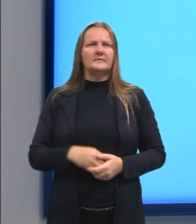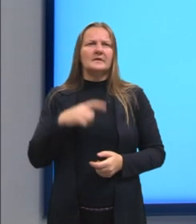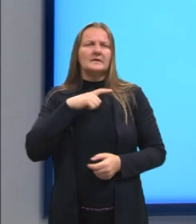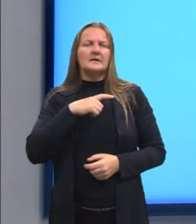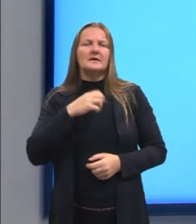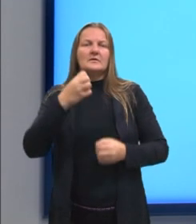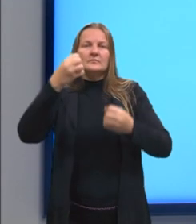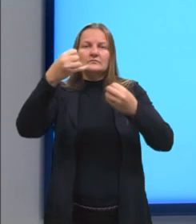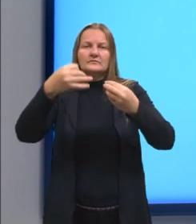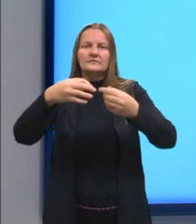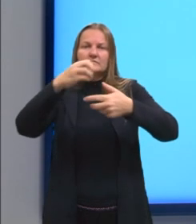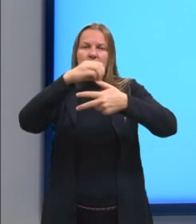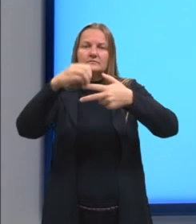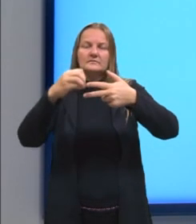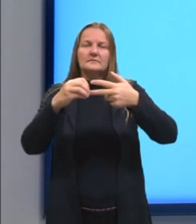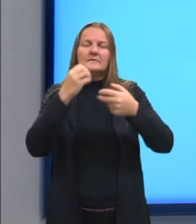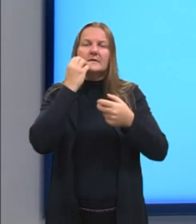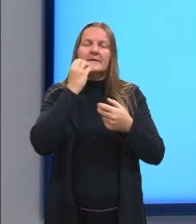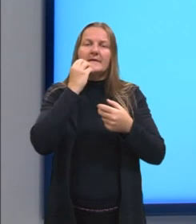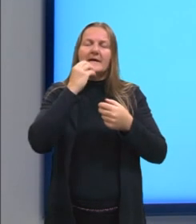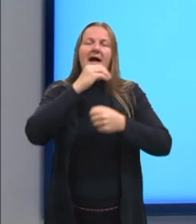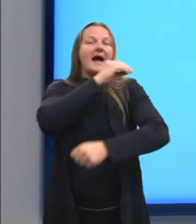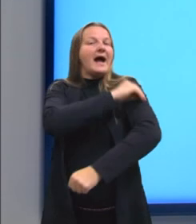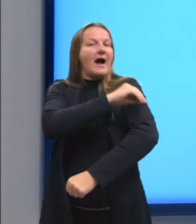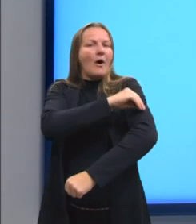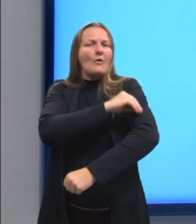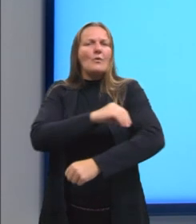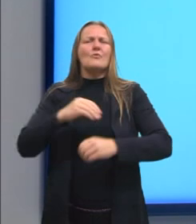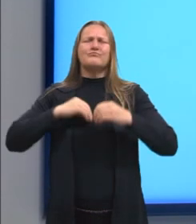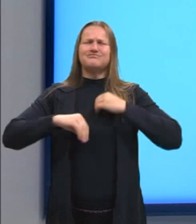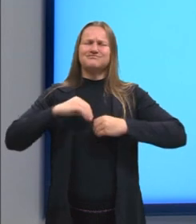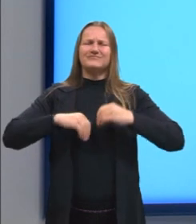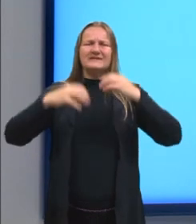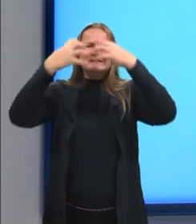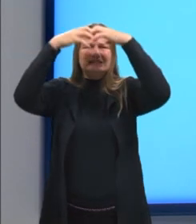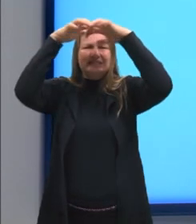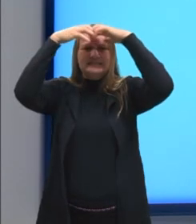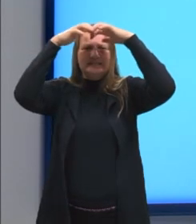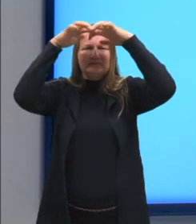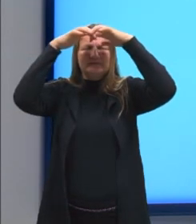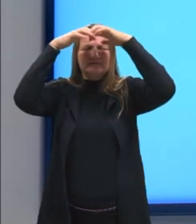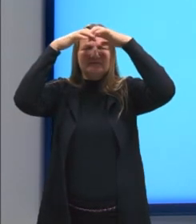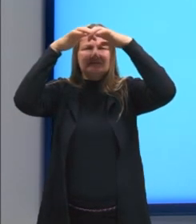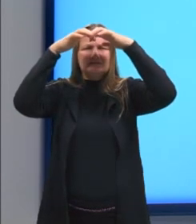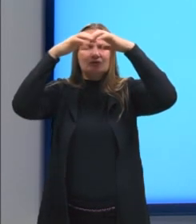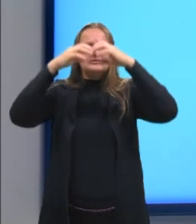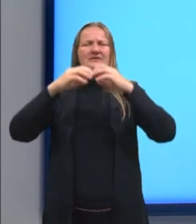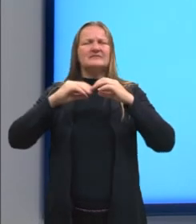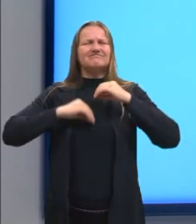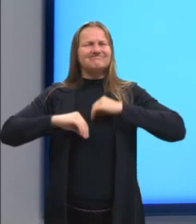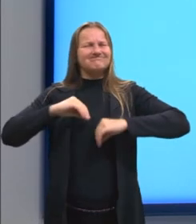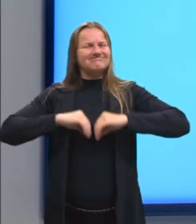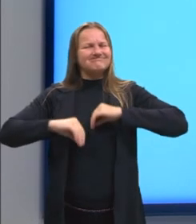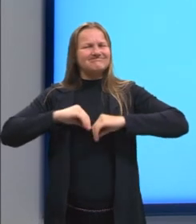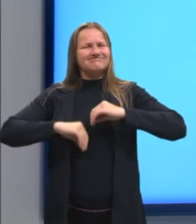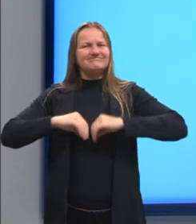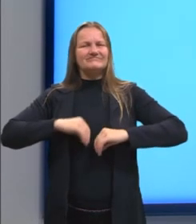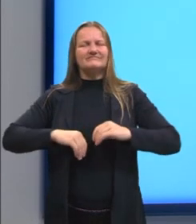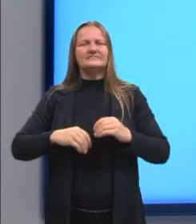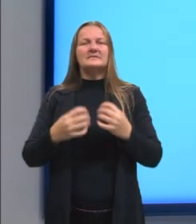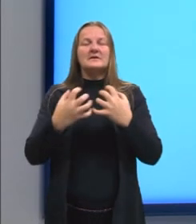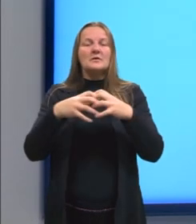questão diz o seguinte. O álcool é um depressor do sistema nervoso central e age diretamente em